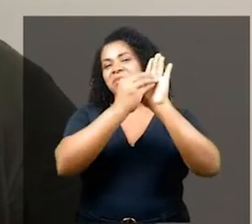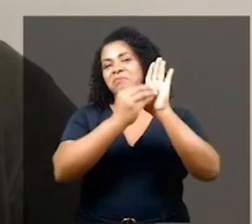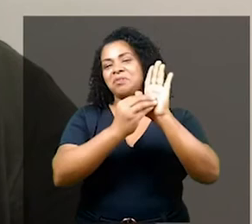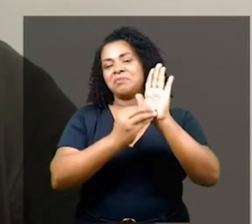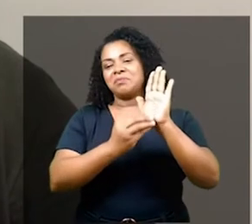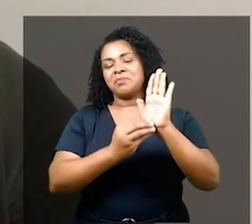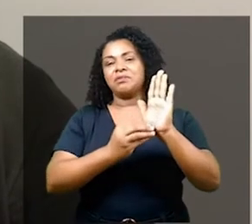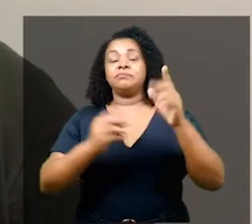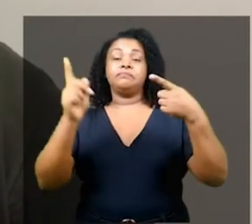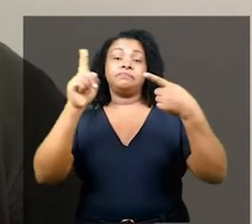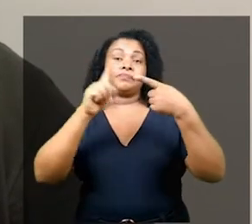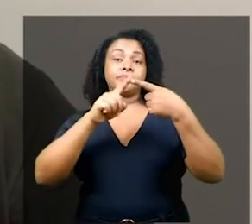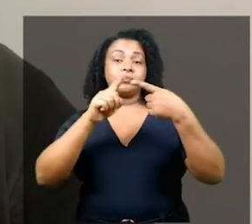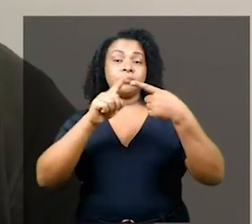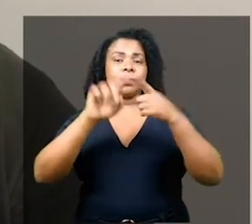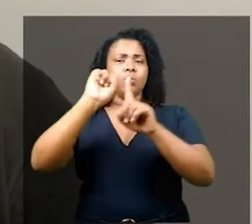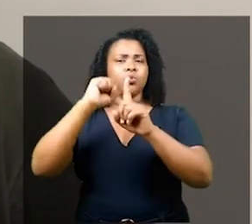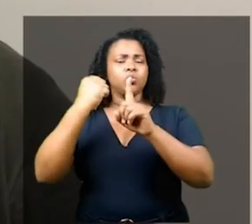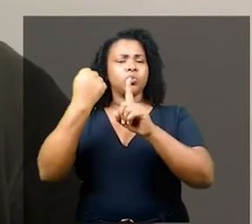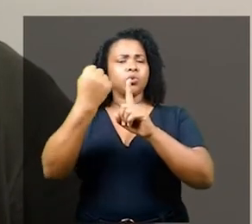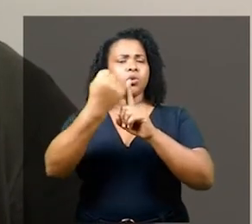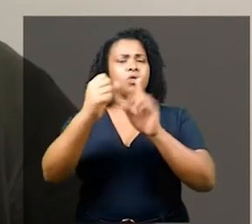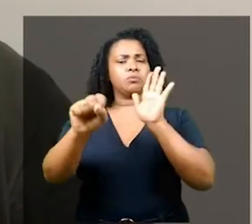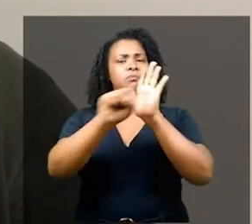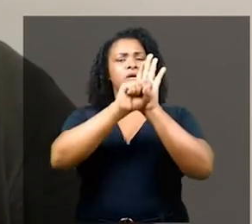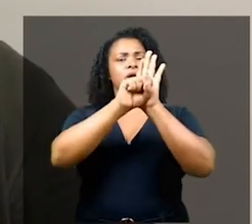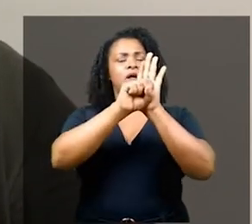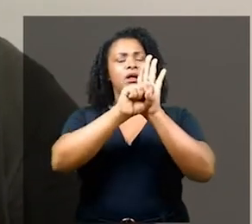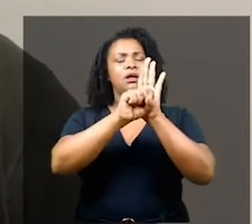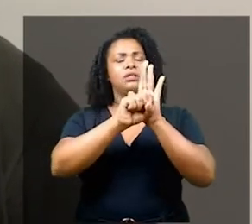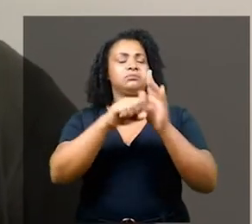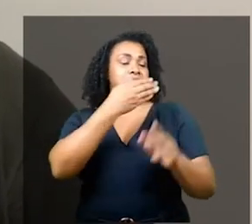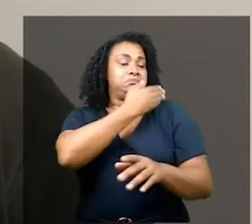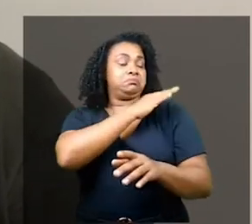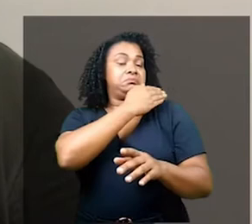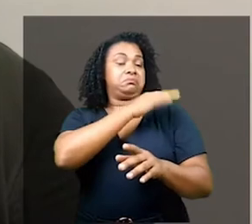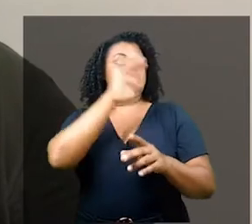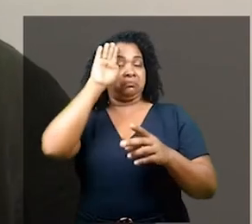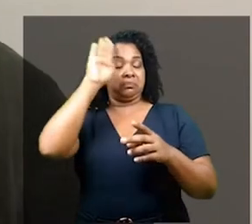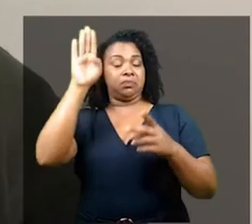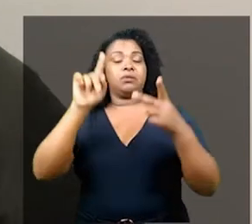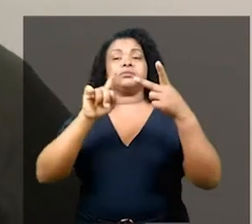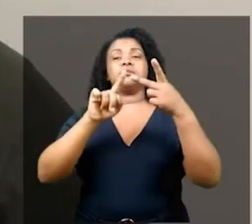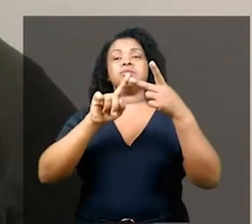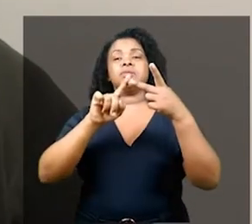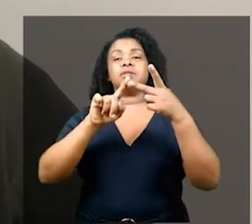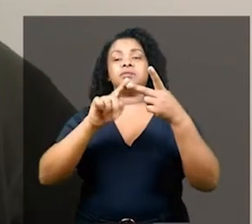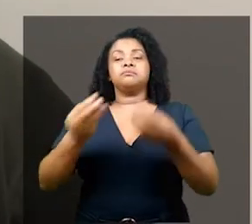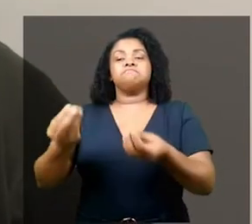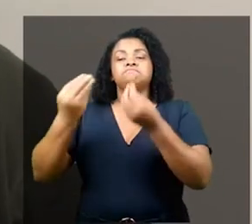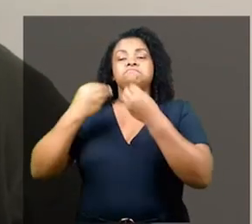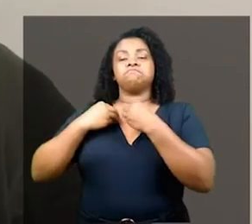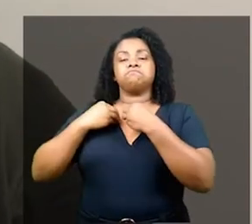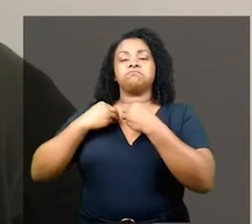Eu vou falar de marcadores sociais e racismo, no caso, né? Vou falar de legado